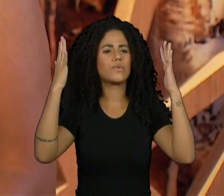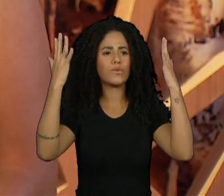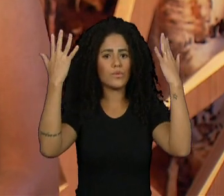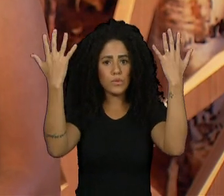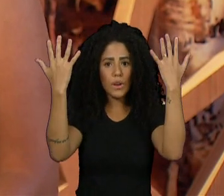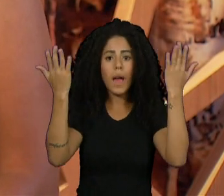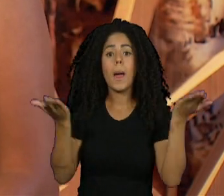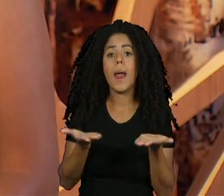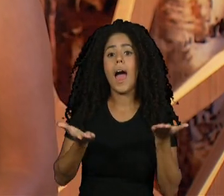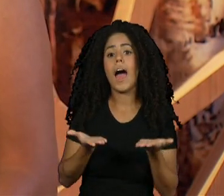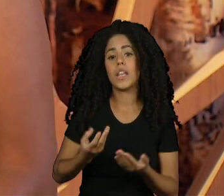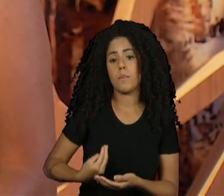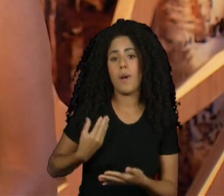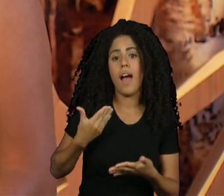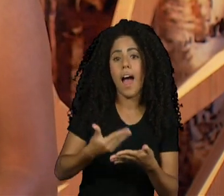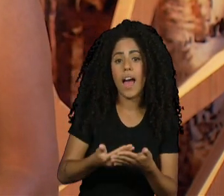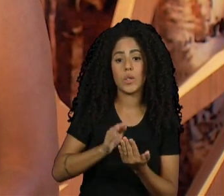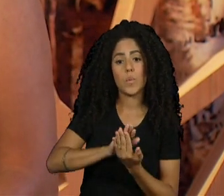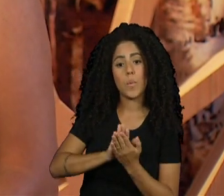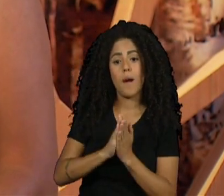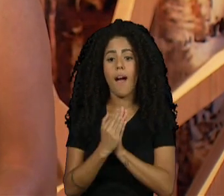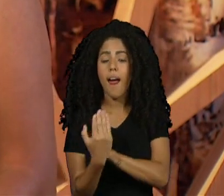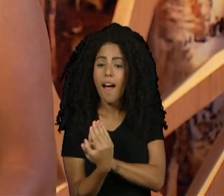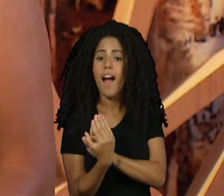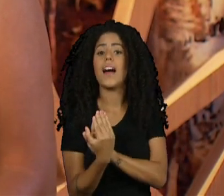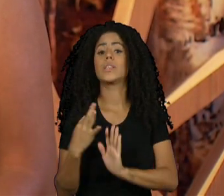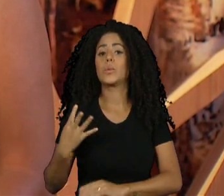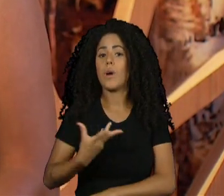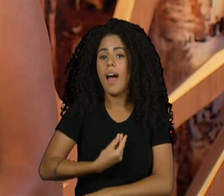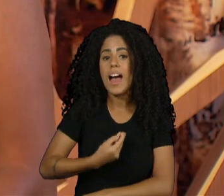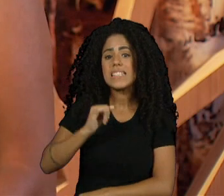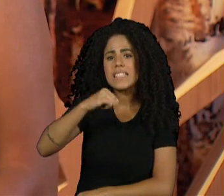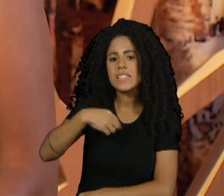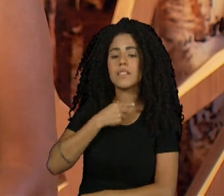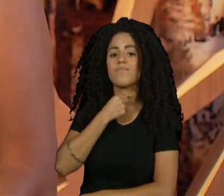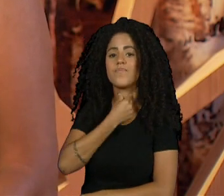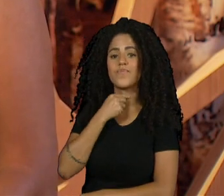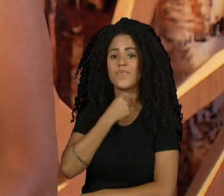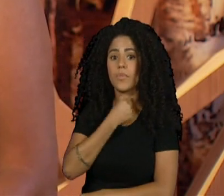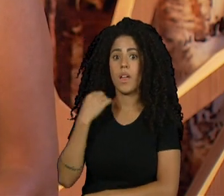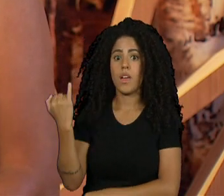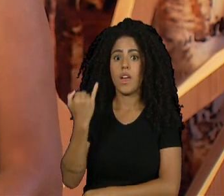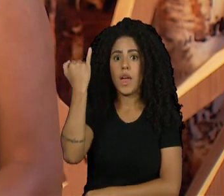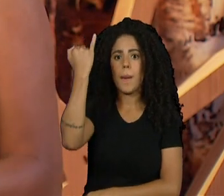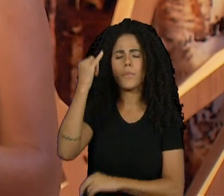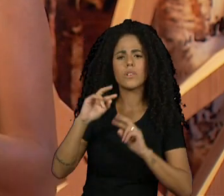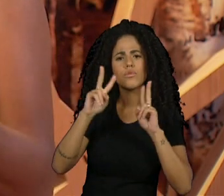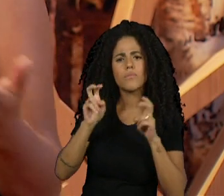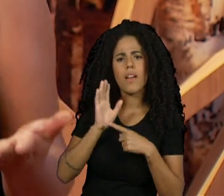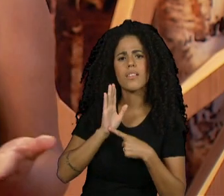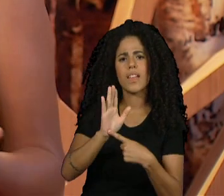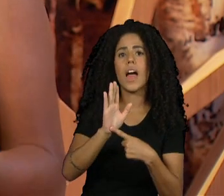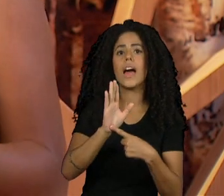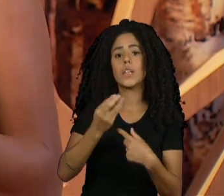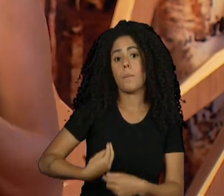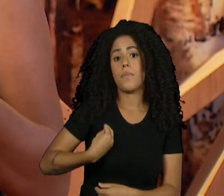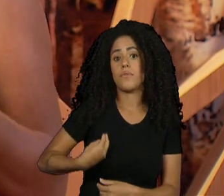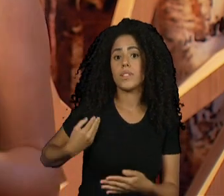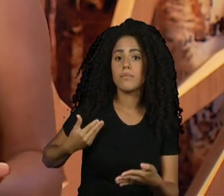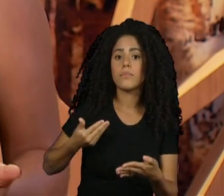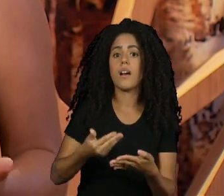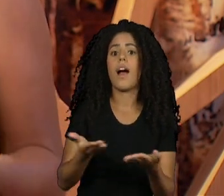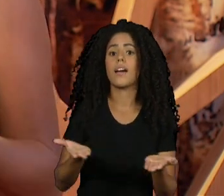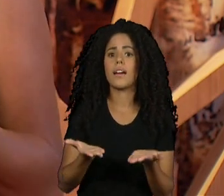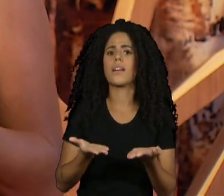Visibilidade de Pessoas Trans e Travestis, porque é urgente trazer essa pauta e essa vivência que sempre esteve presente na